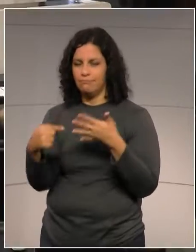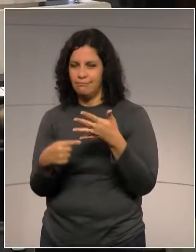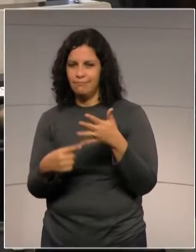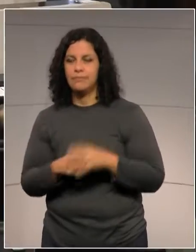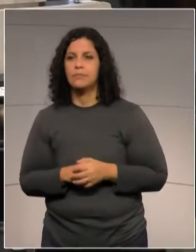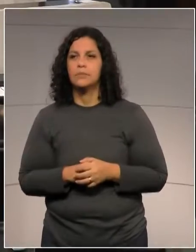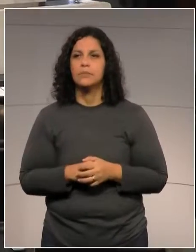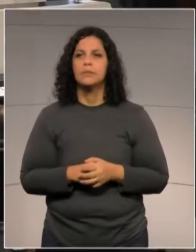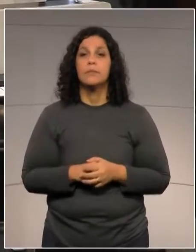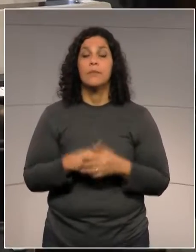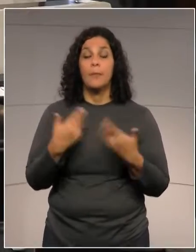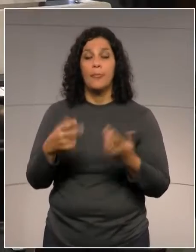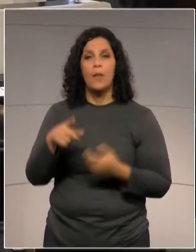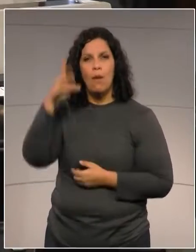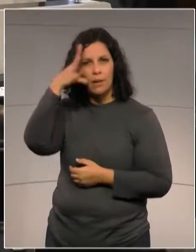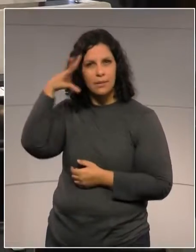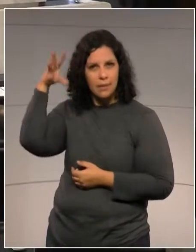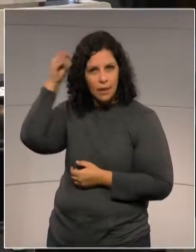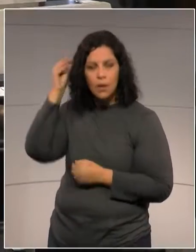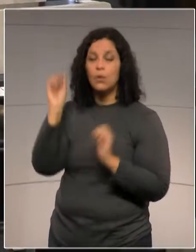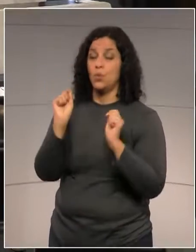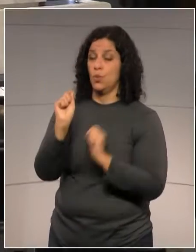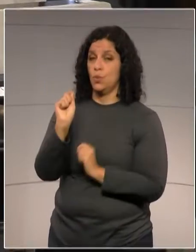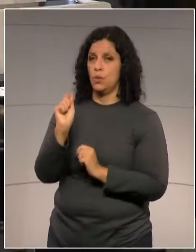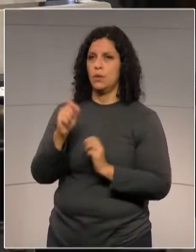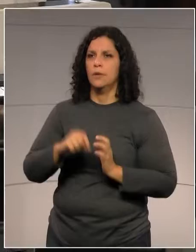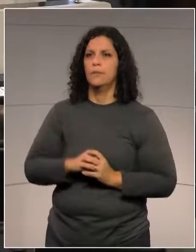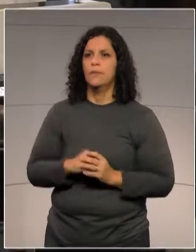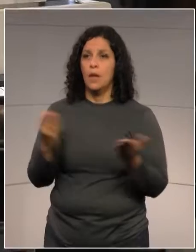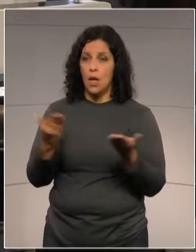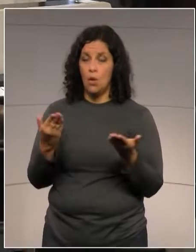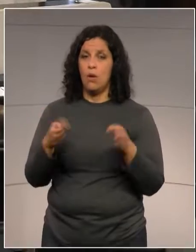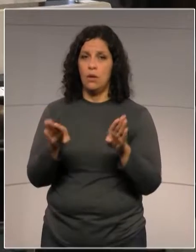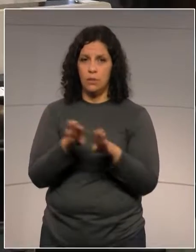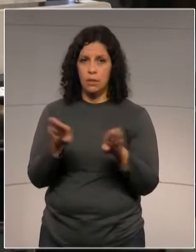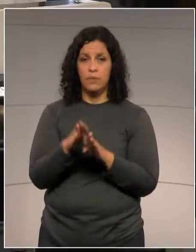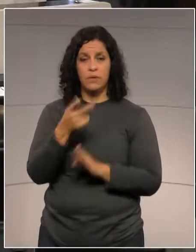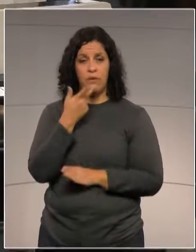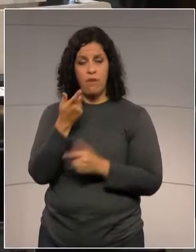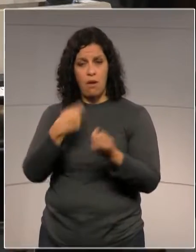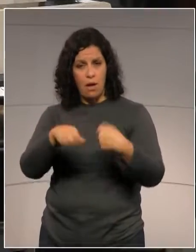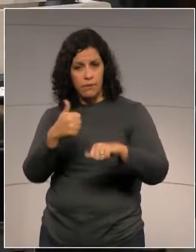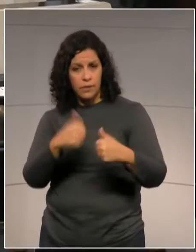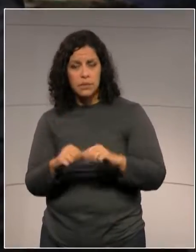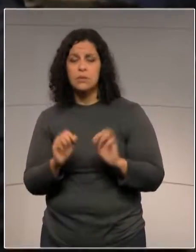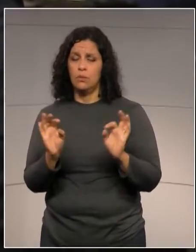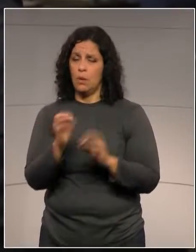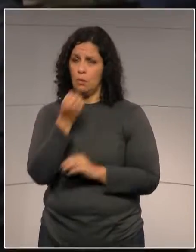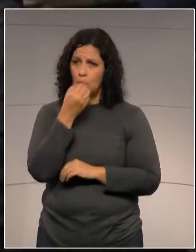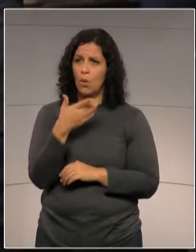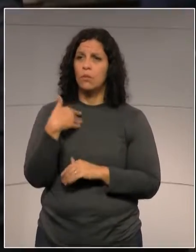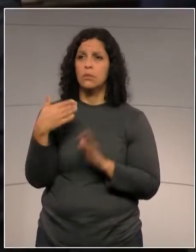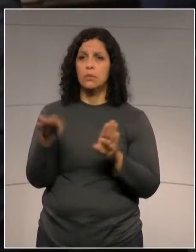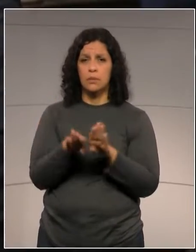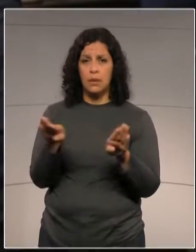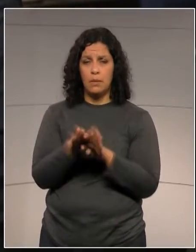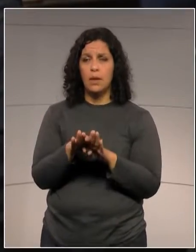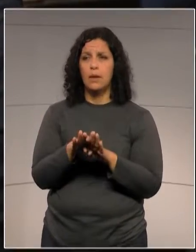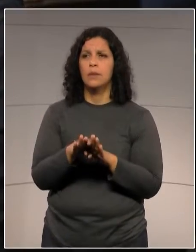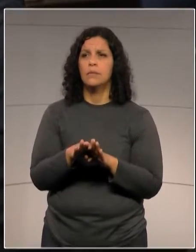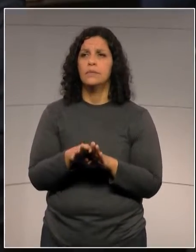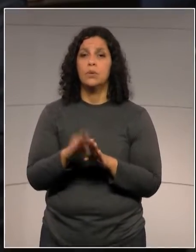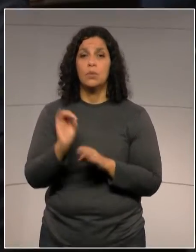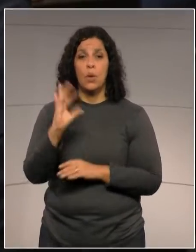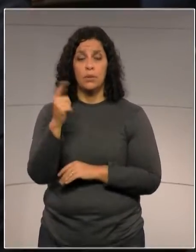deputado Hortagão, vem em boa hora a sua análise, a sua projeção que estava